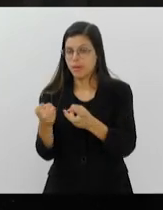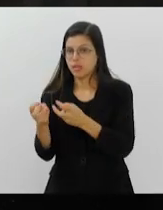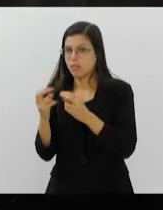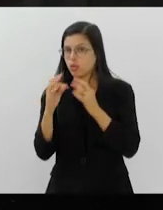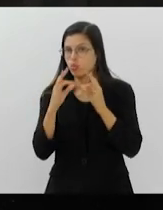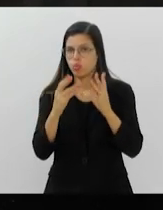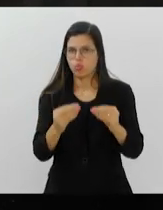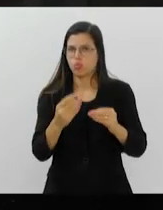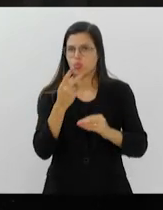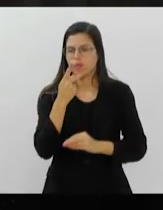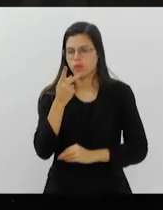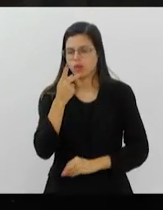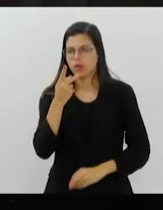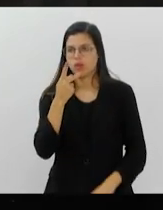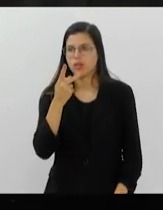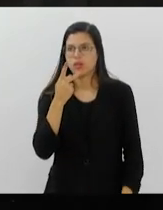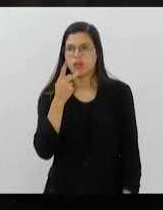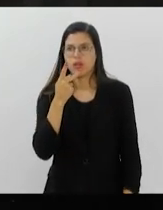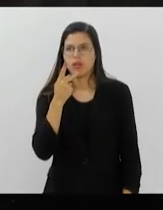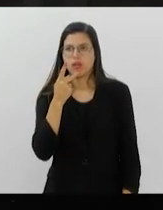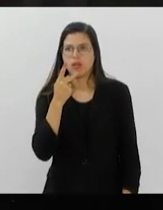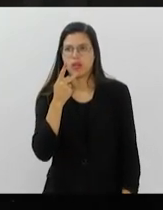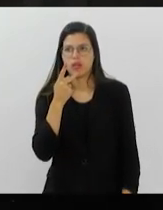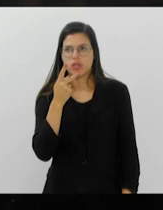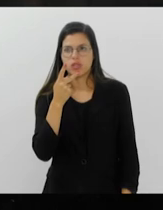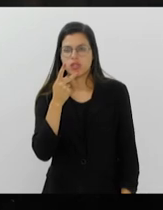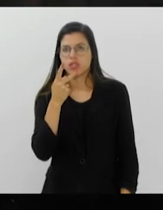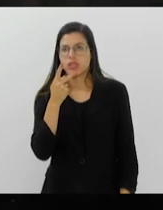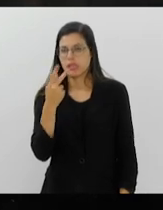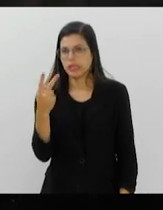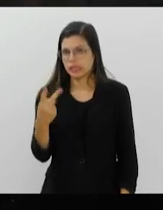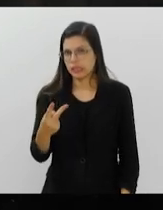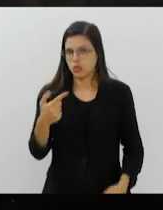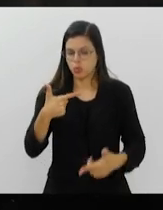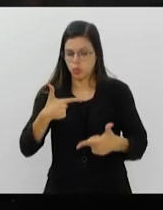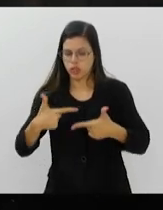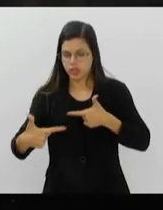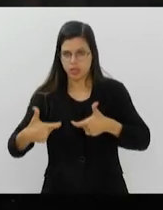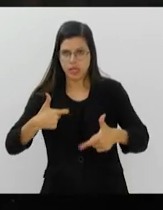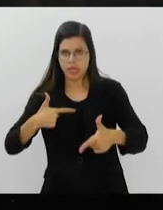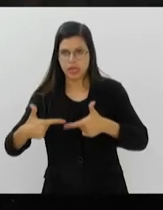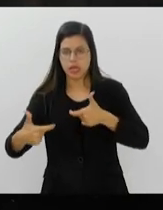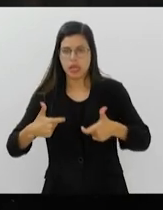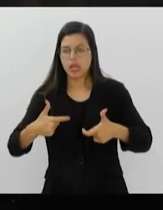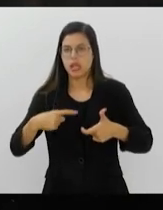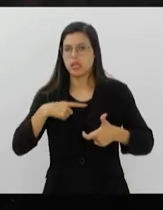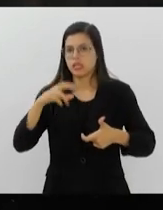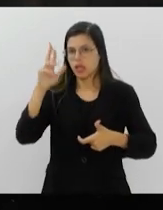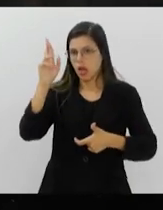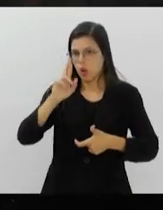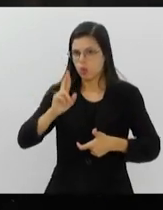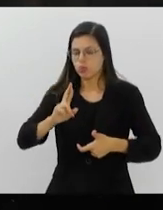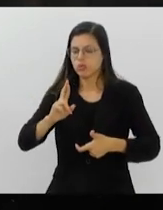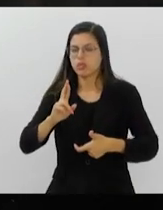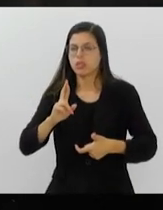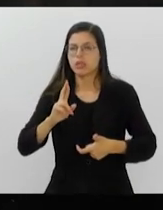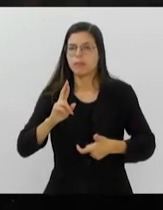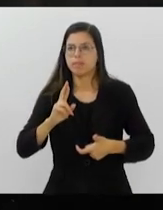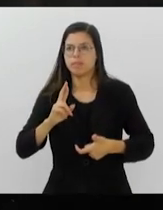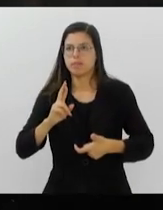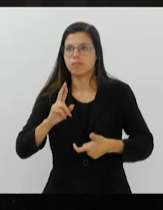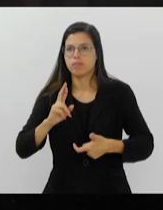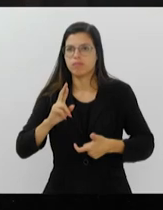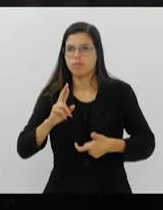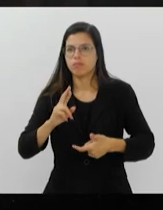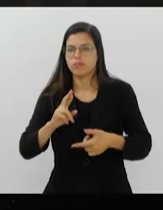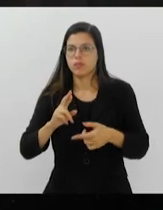citei, nesses dois flancos de guerra está a Rússia e